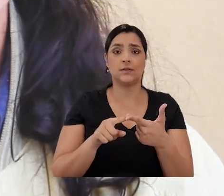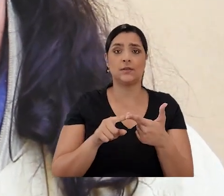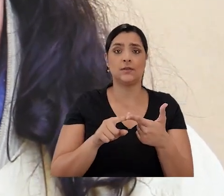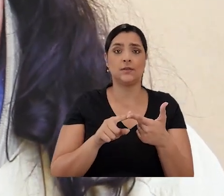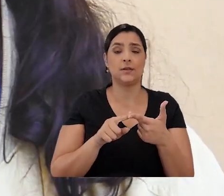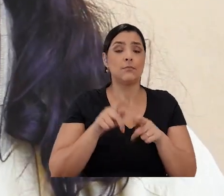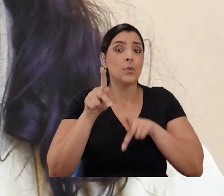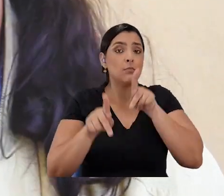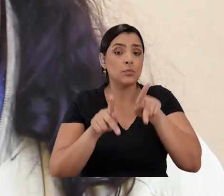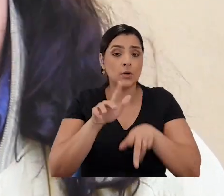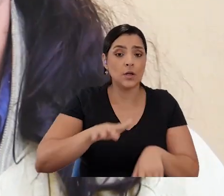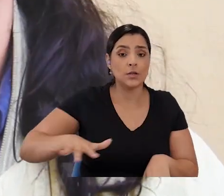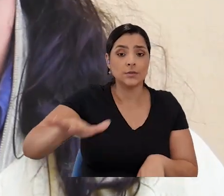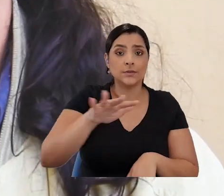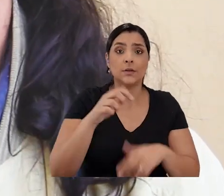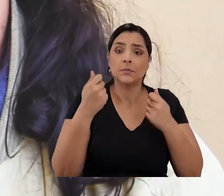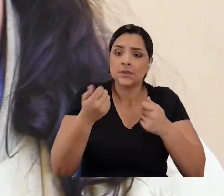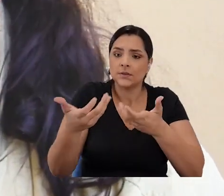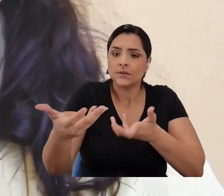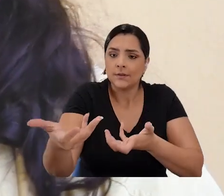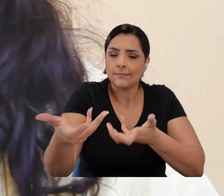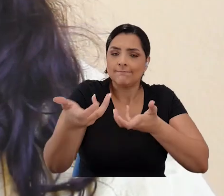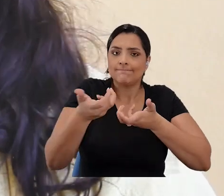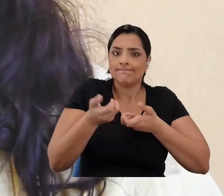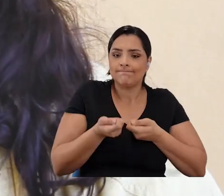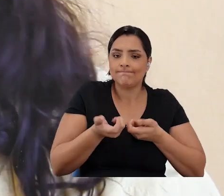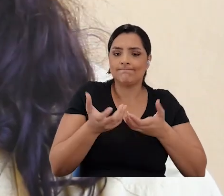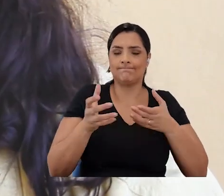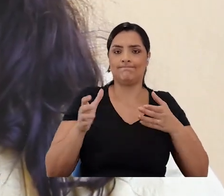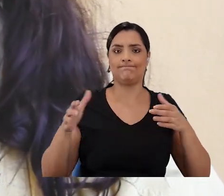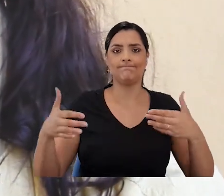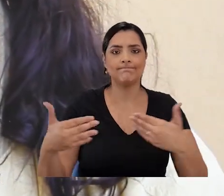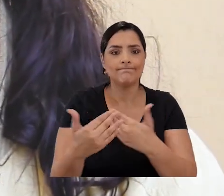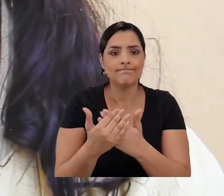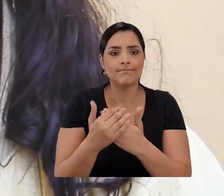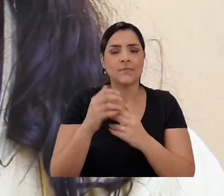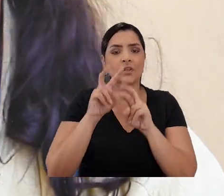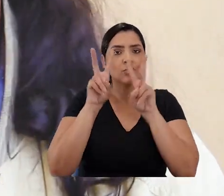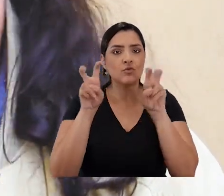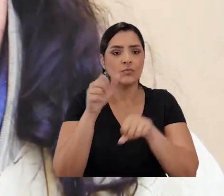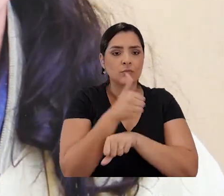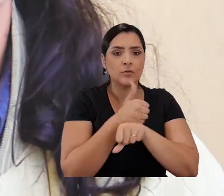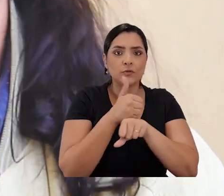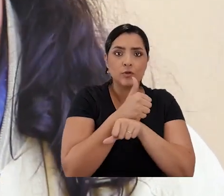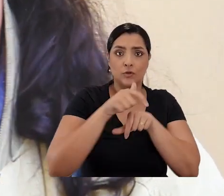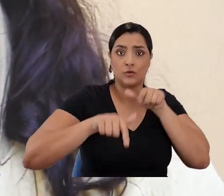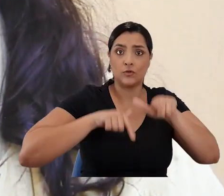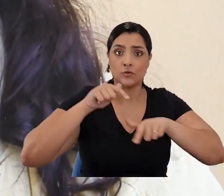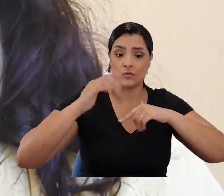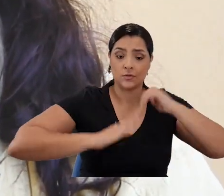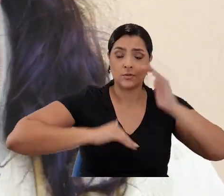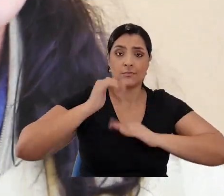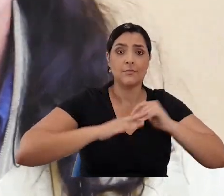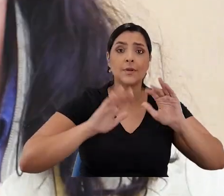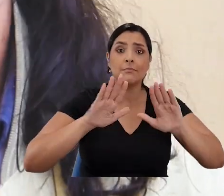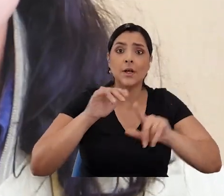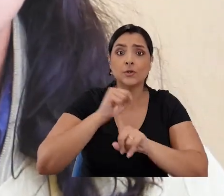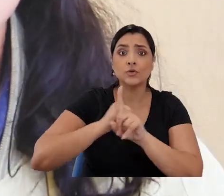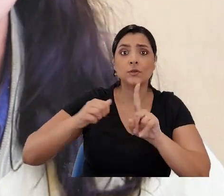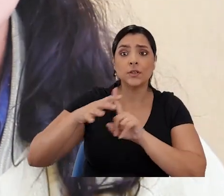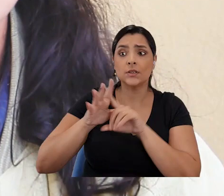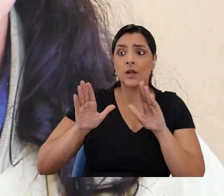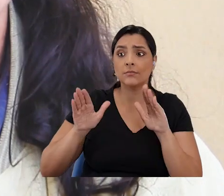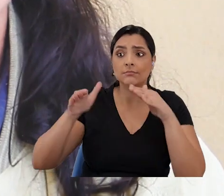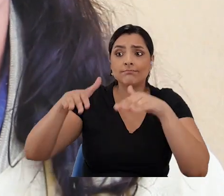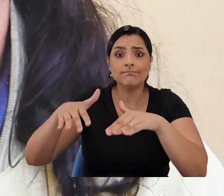que uma população seja devidamente não só recebida em relação com esse profissional na sua atuação prática, mas